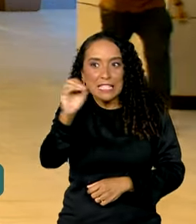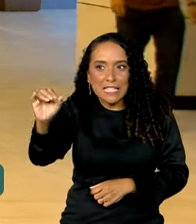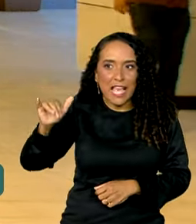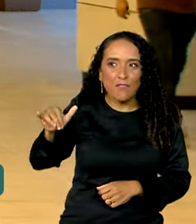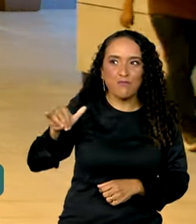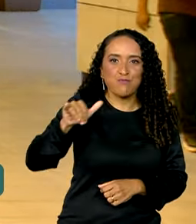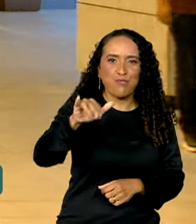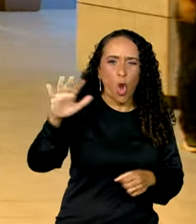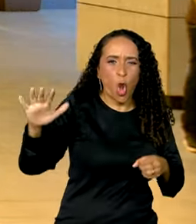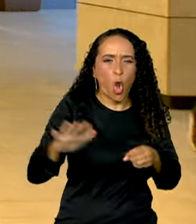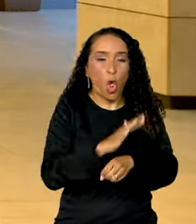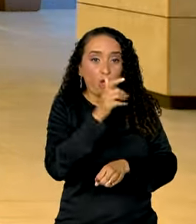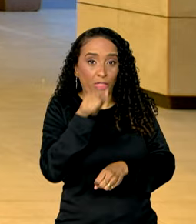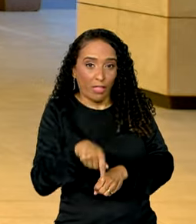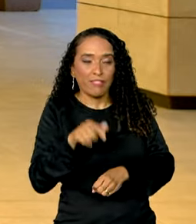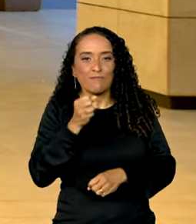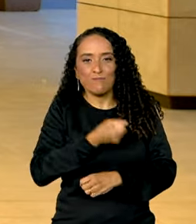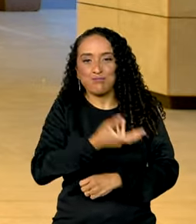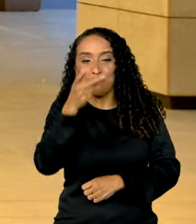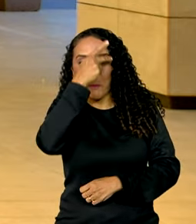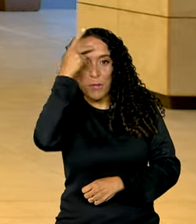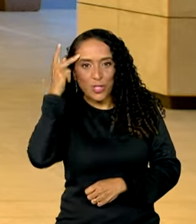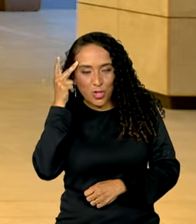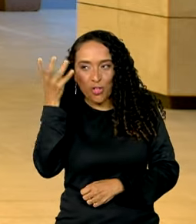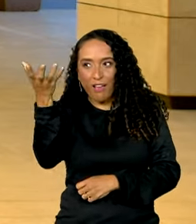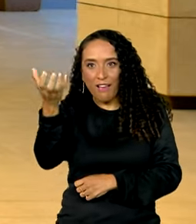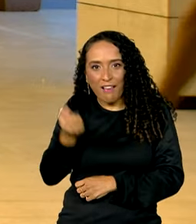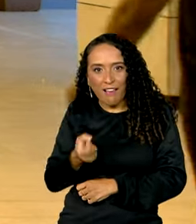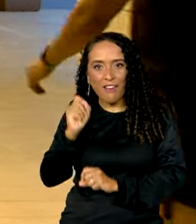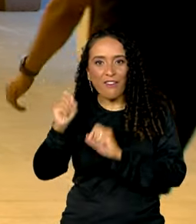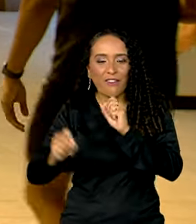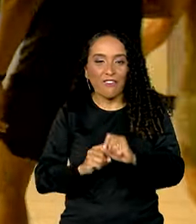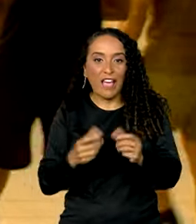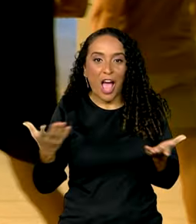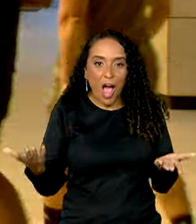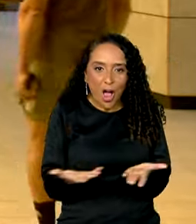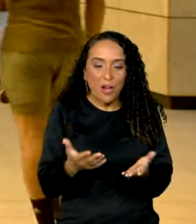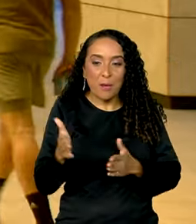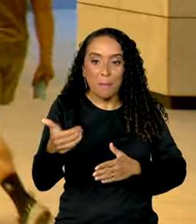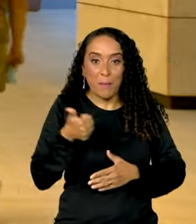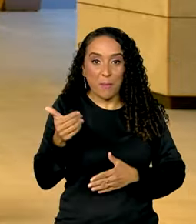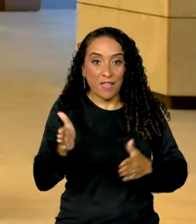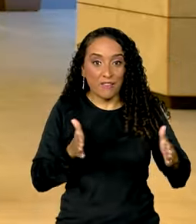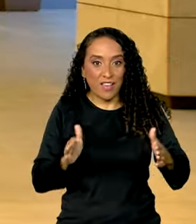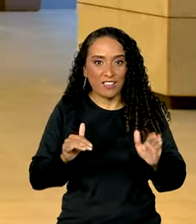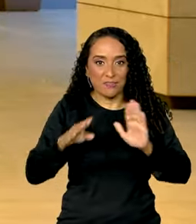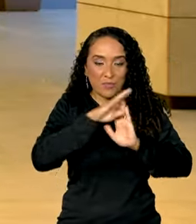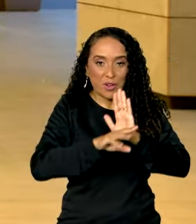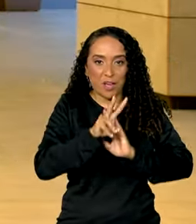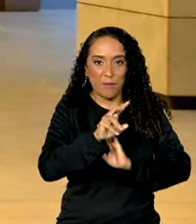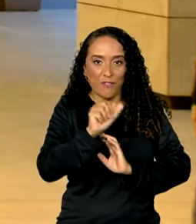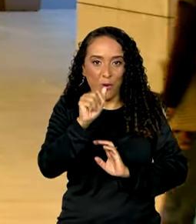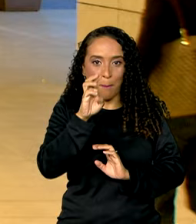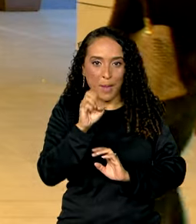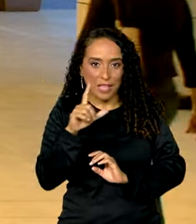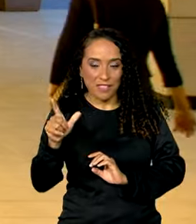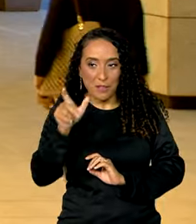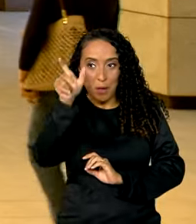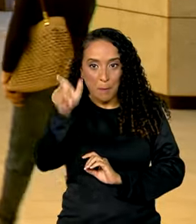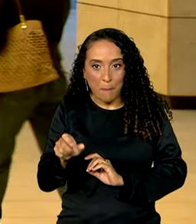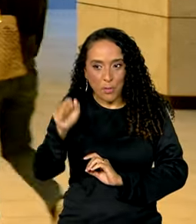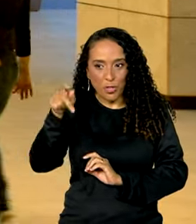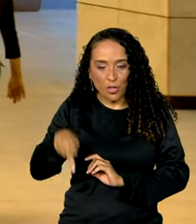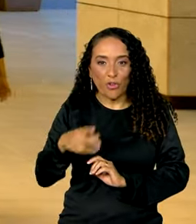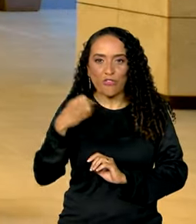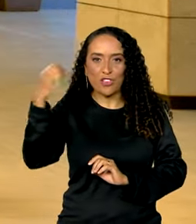lotadas. Essa foi a quantidade de pessoas beneficiadas nessa primeira fase do Voa Brasil. Os aposentados viajaram